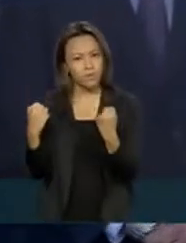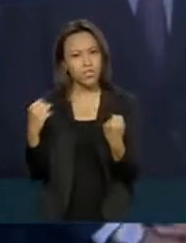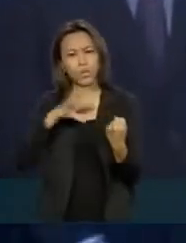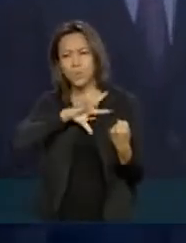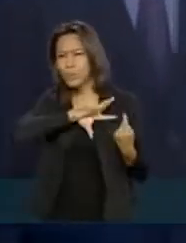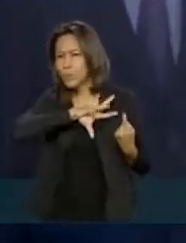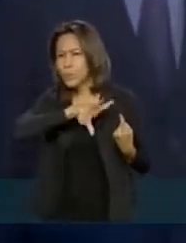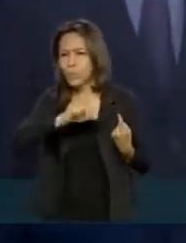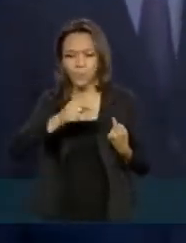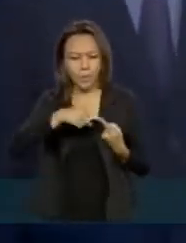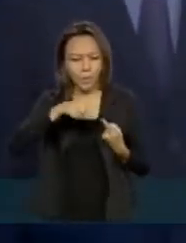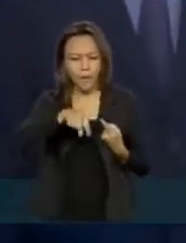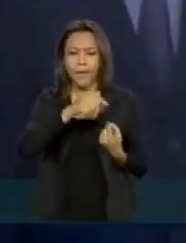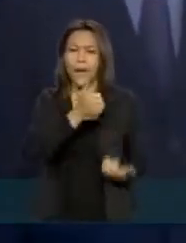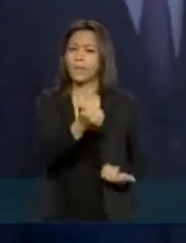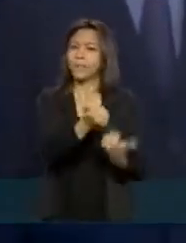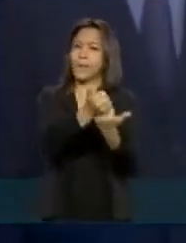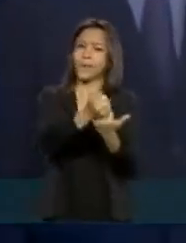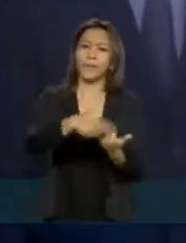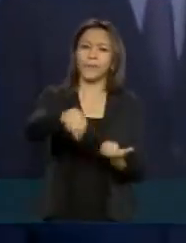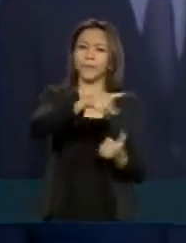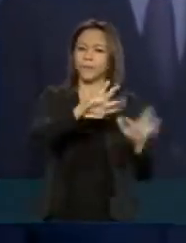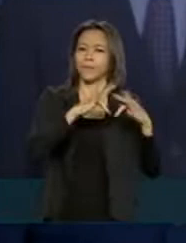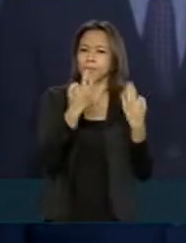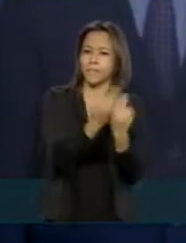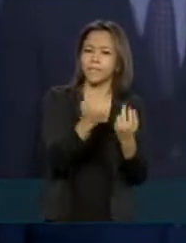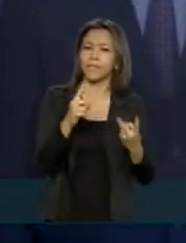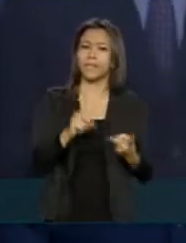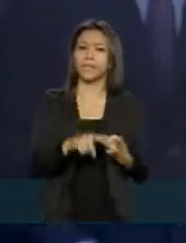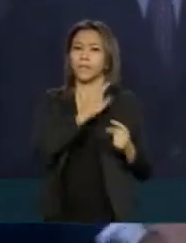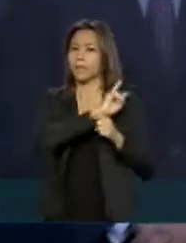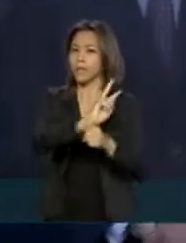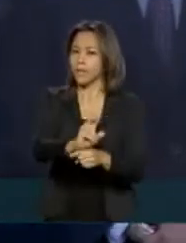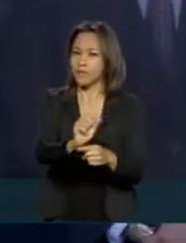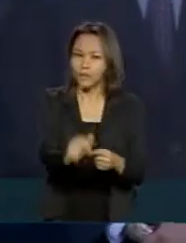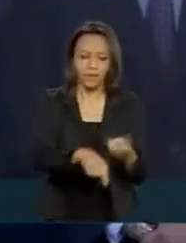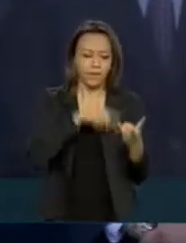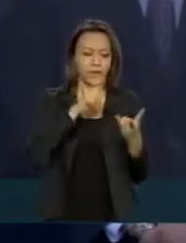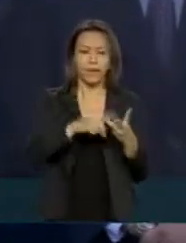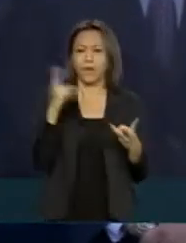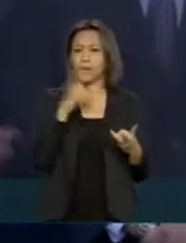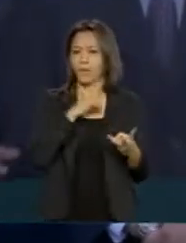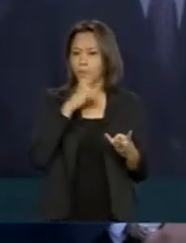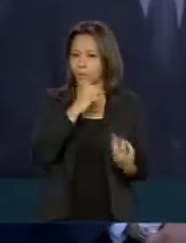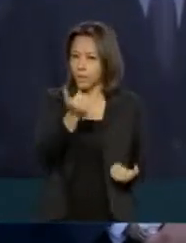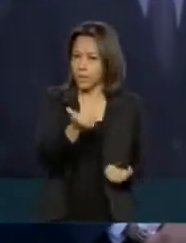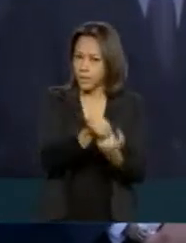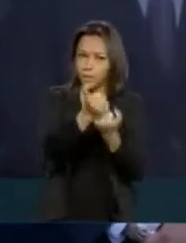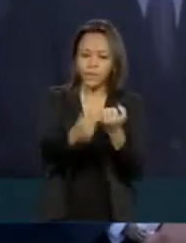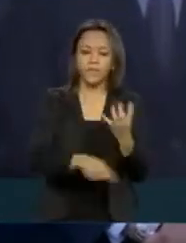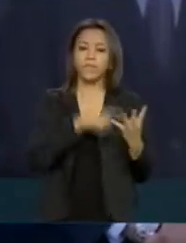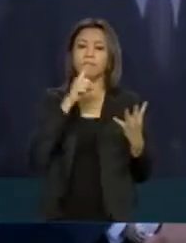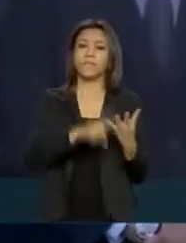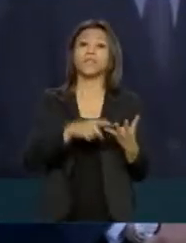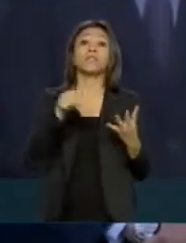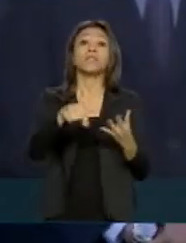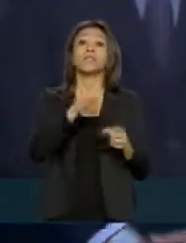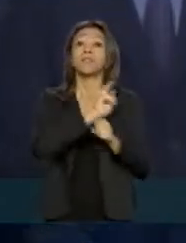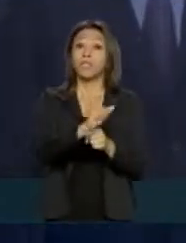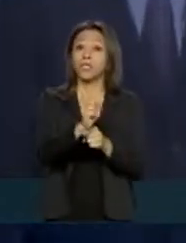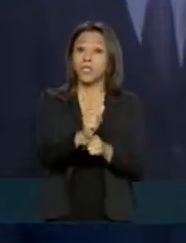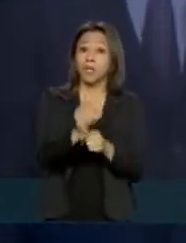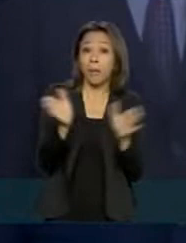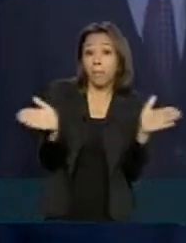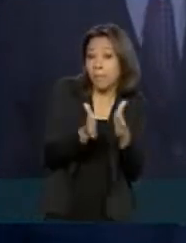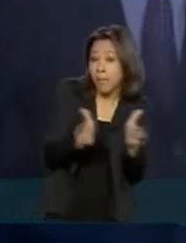expansão do crédito, da proteção às famílias, o auxílio emergencial, o crédito para micro e pequena empresa,